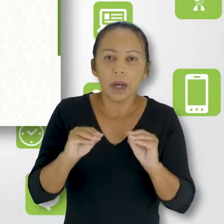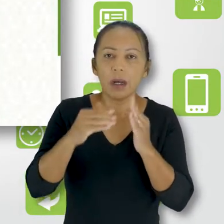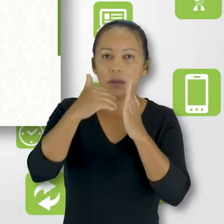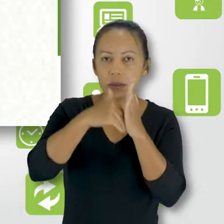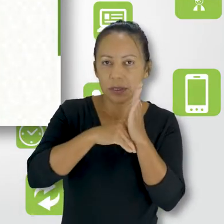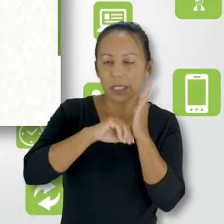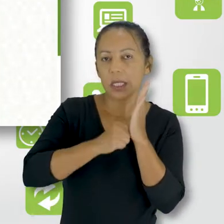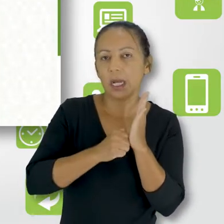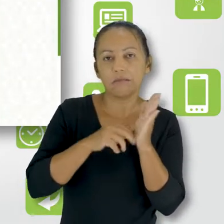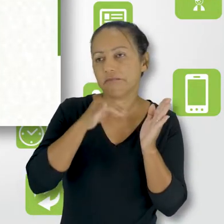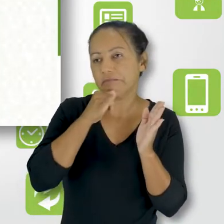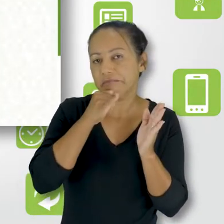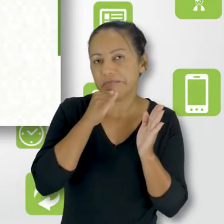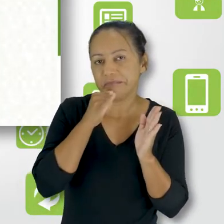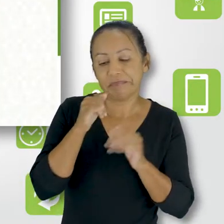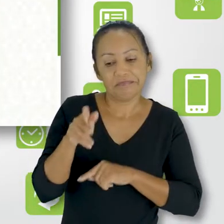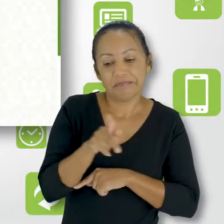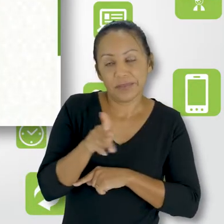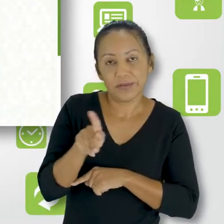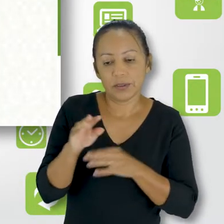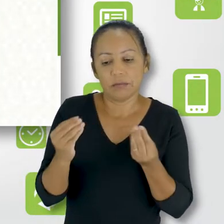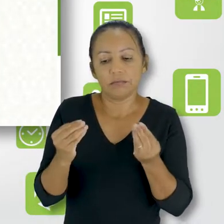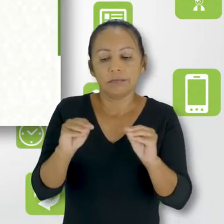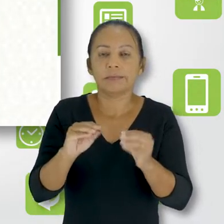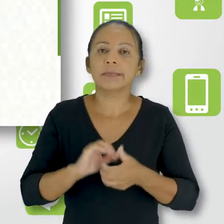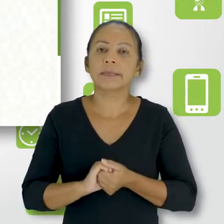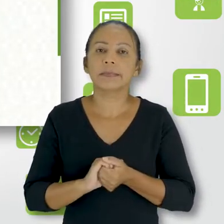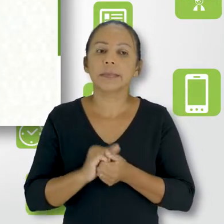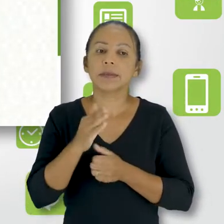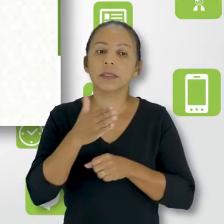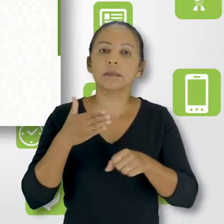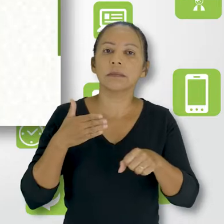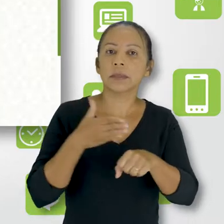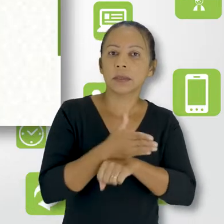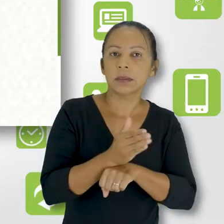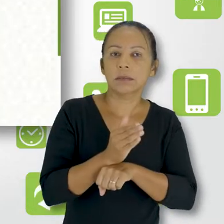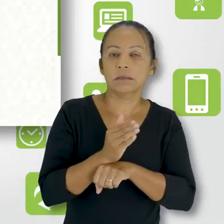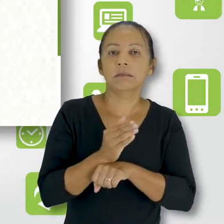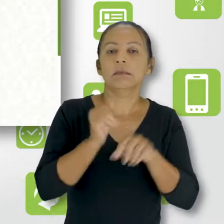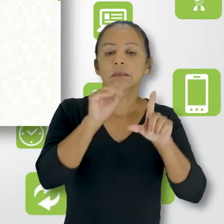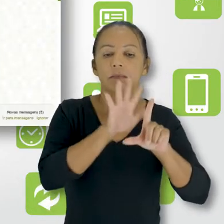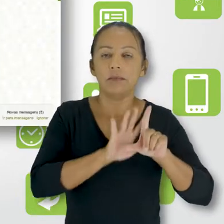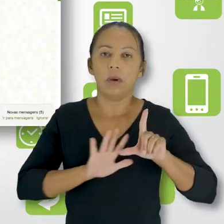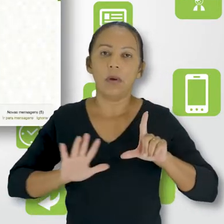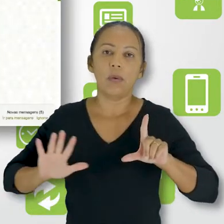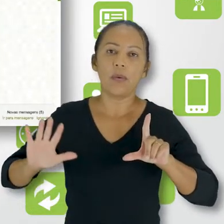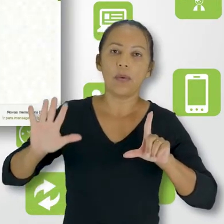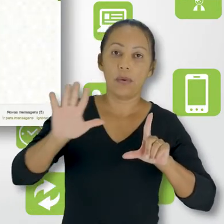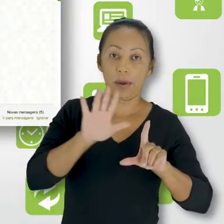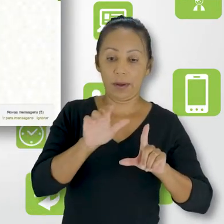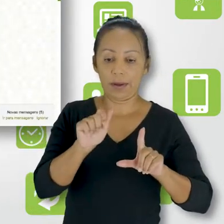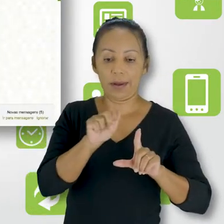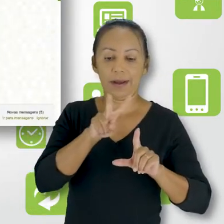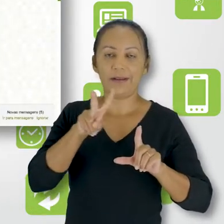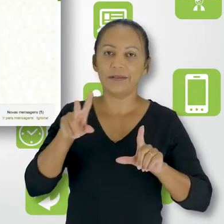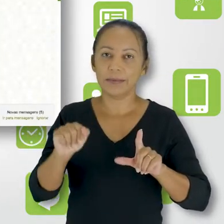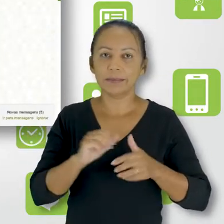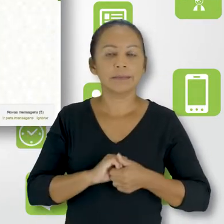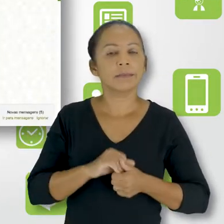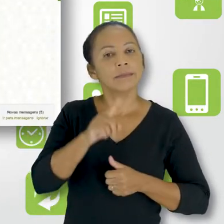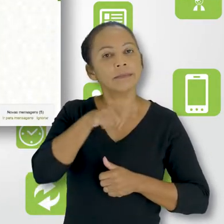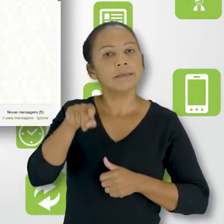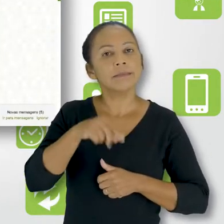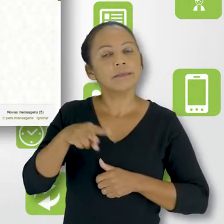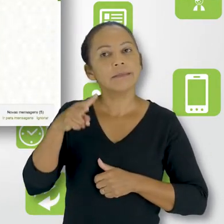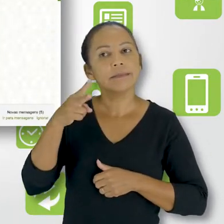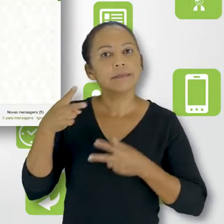senha, vamos aqui usar um professor de exemplo, e você faça o acesso na plataforma, no ambiente virtual,